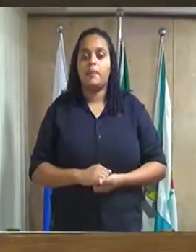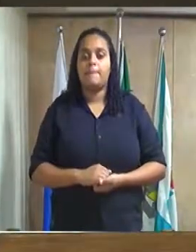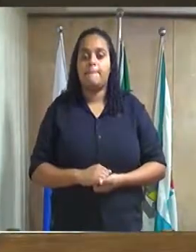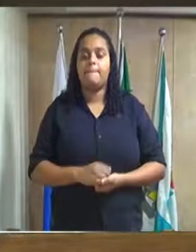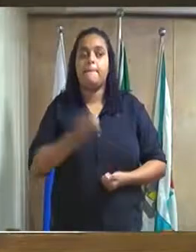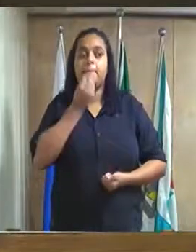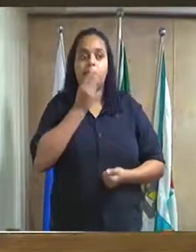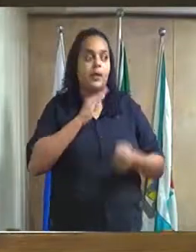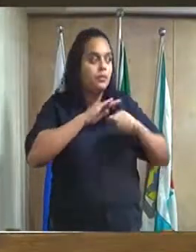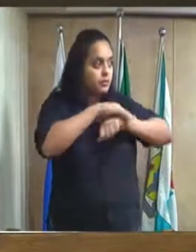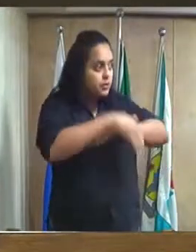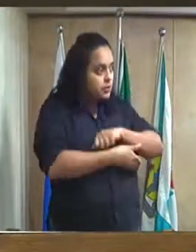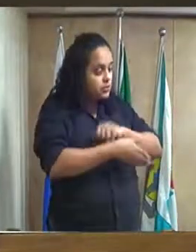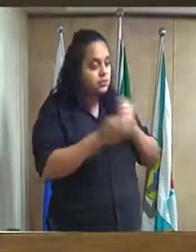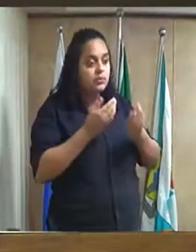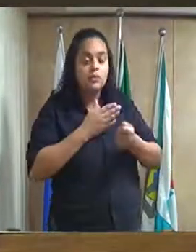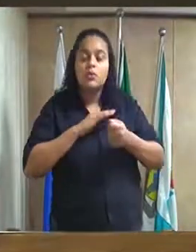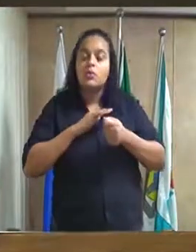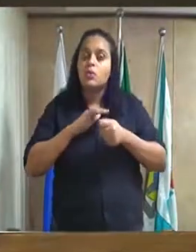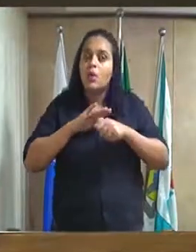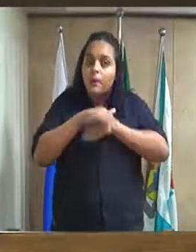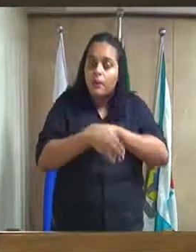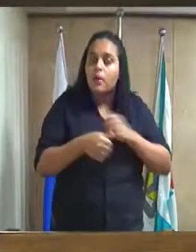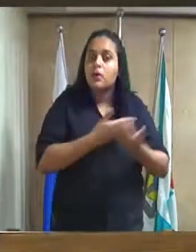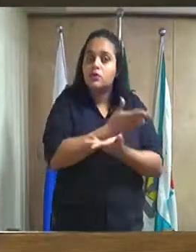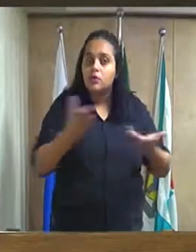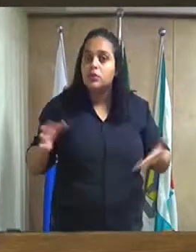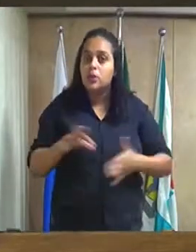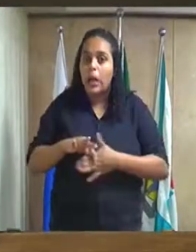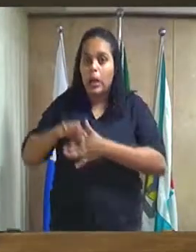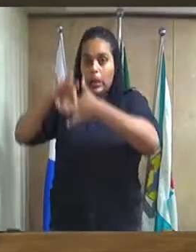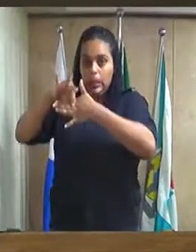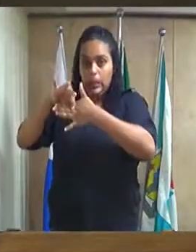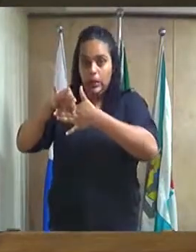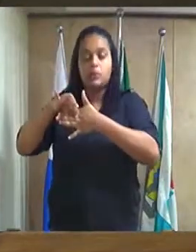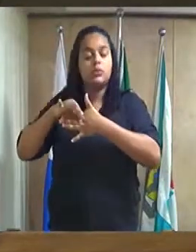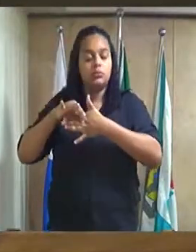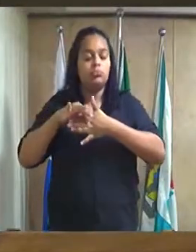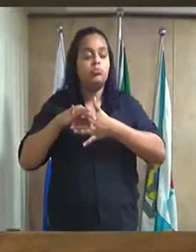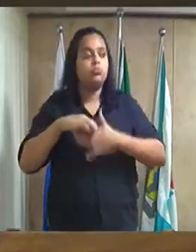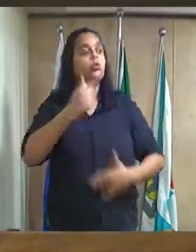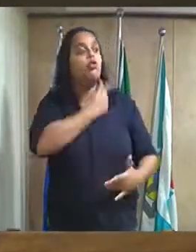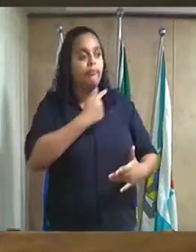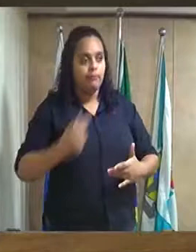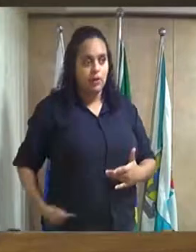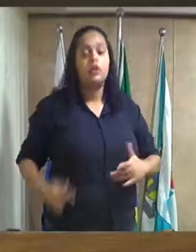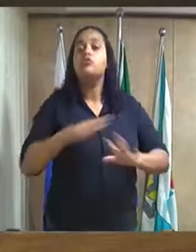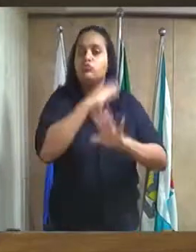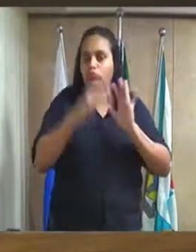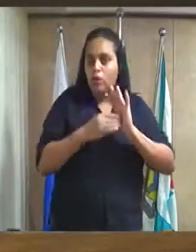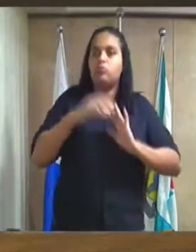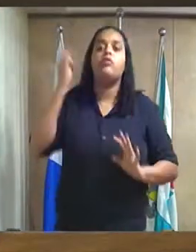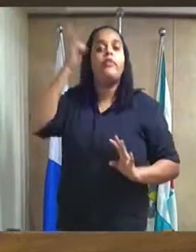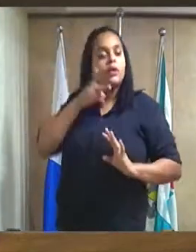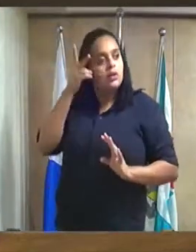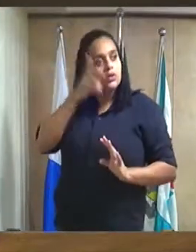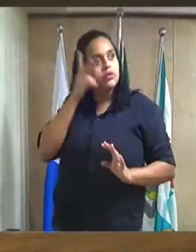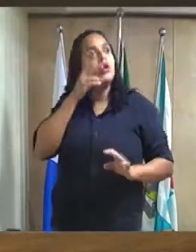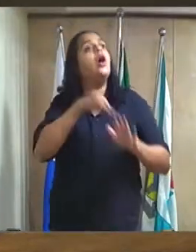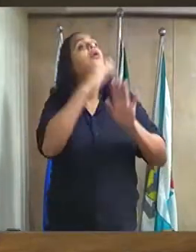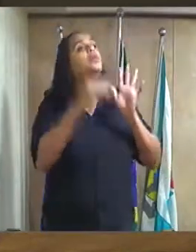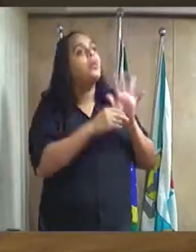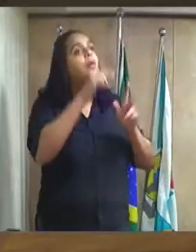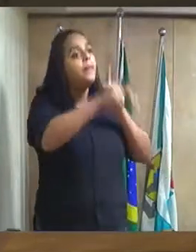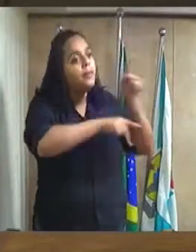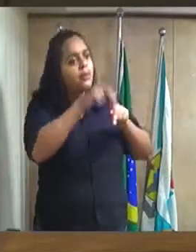Boa noite, senhor presidente, líder de governo, a todos meus pares, todos da galeria.